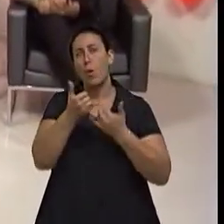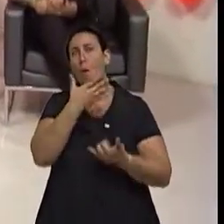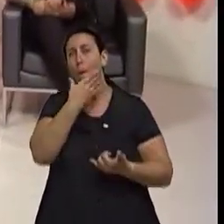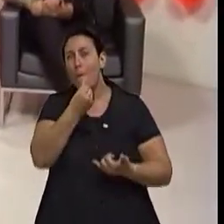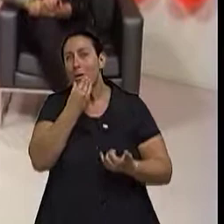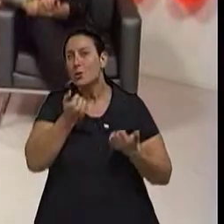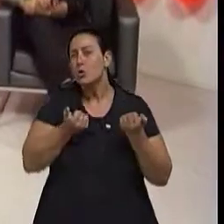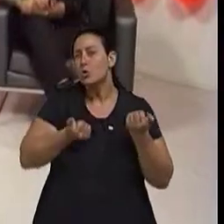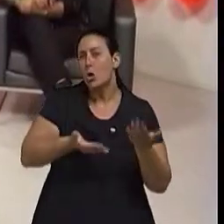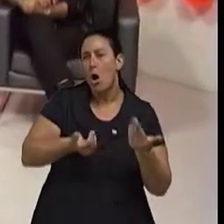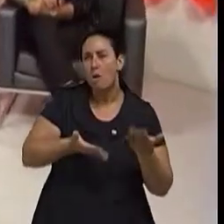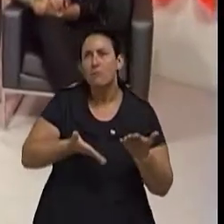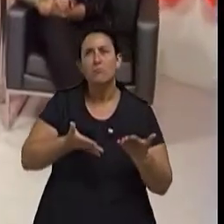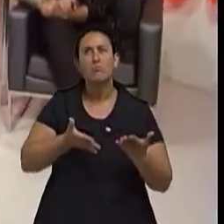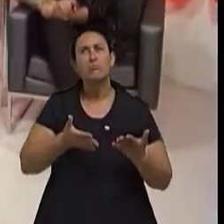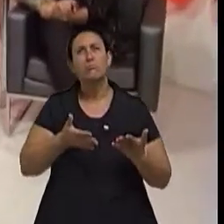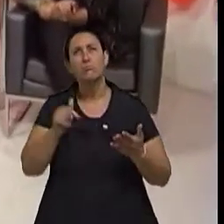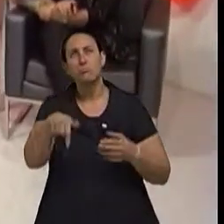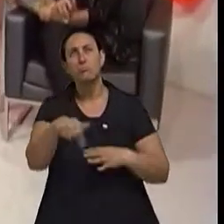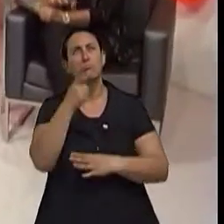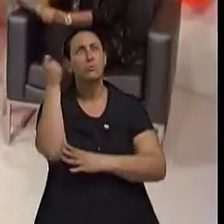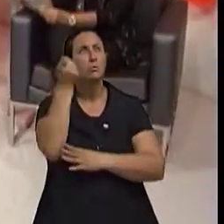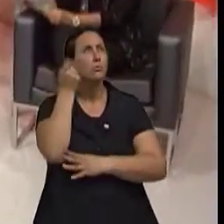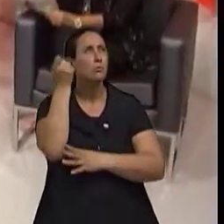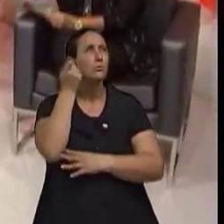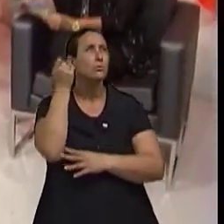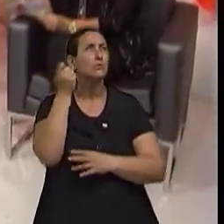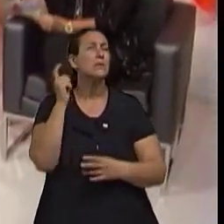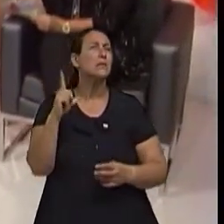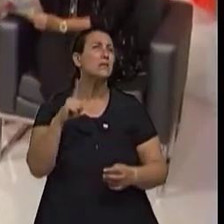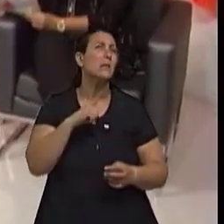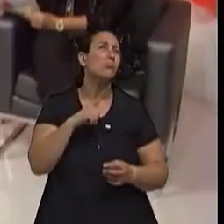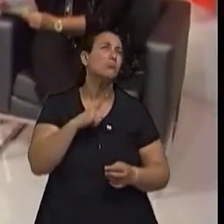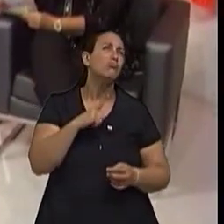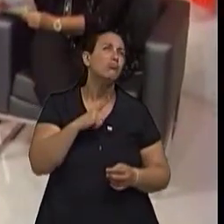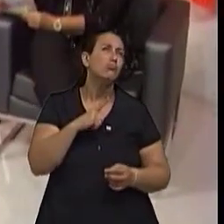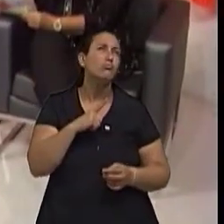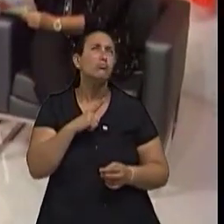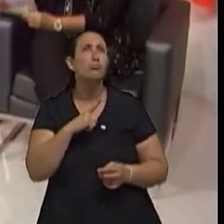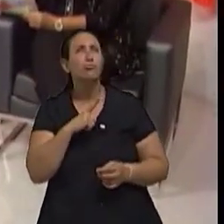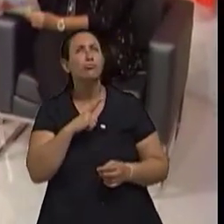Homens jovens no Rio Grande do Sul, né? Tem um, digamos assim,